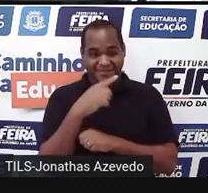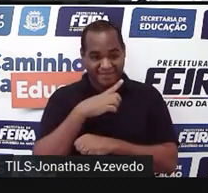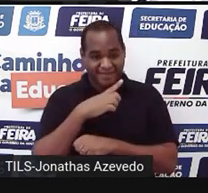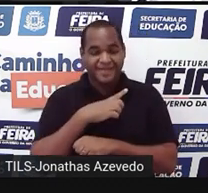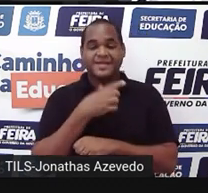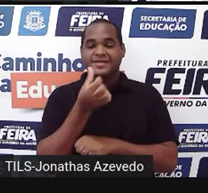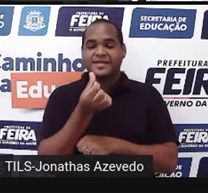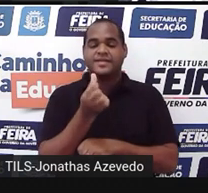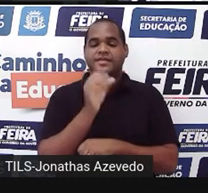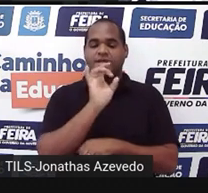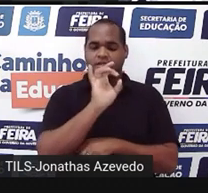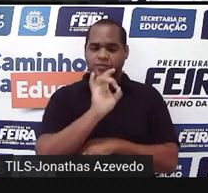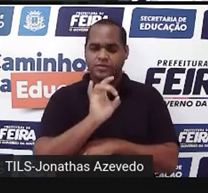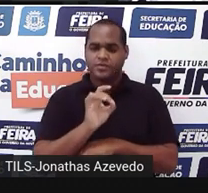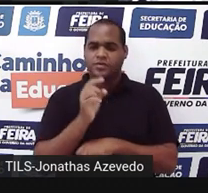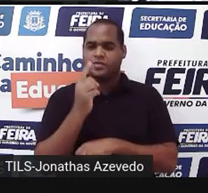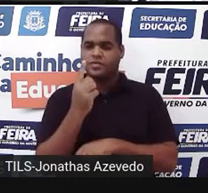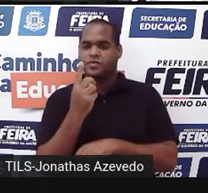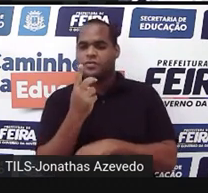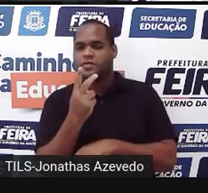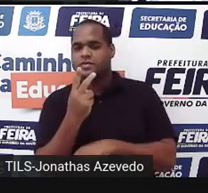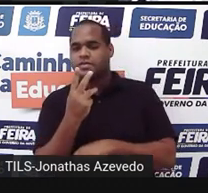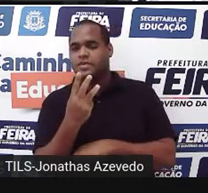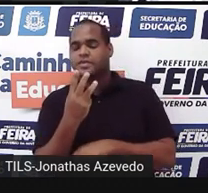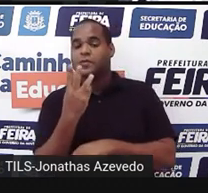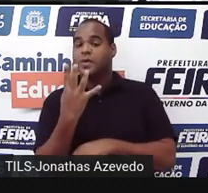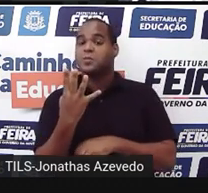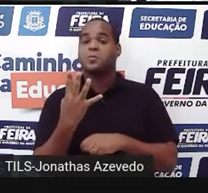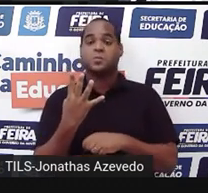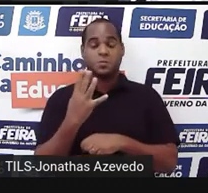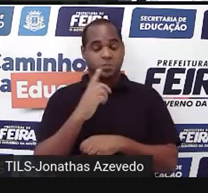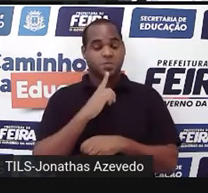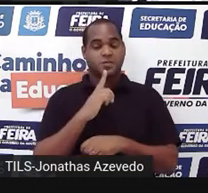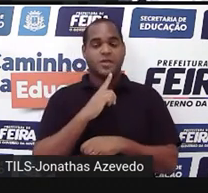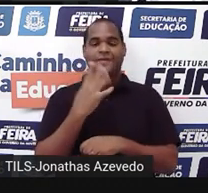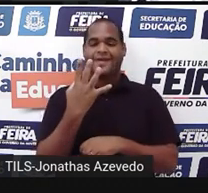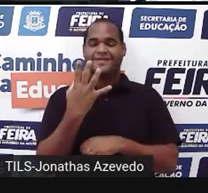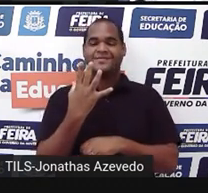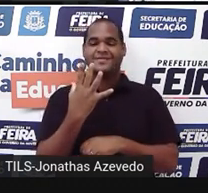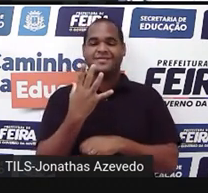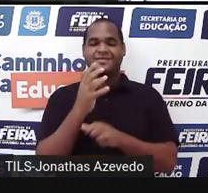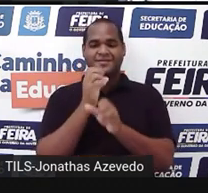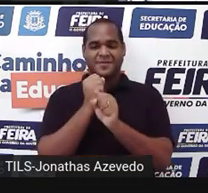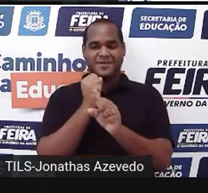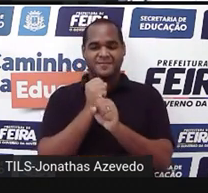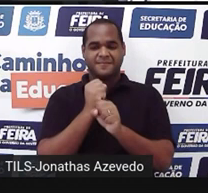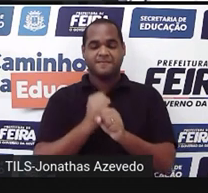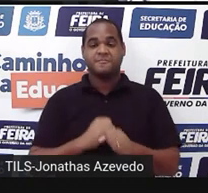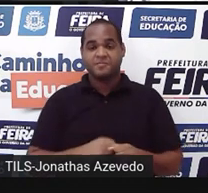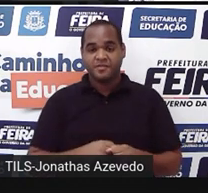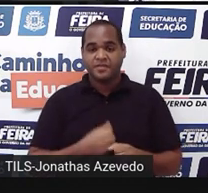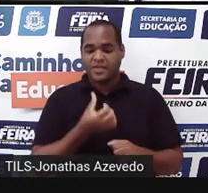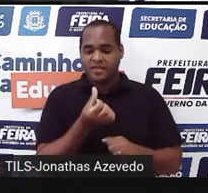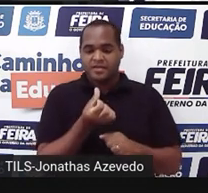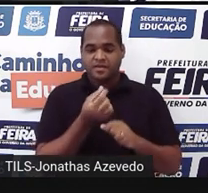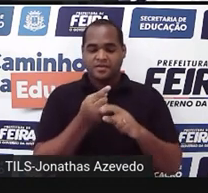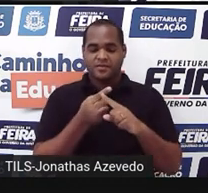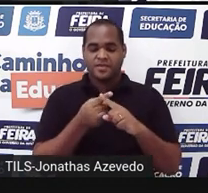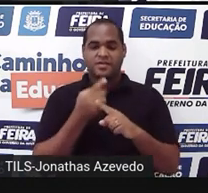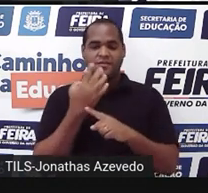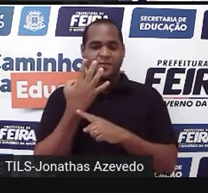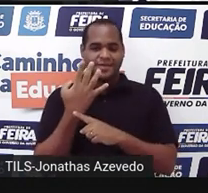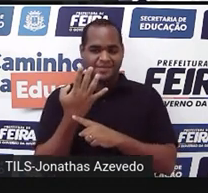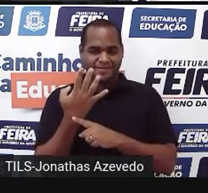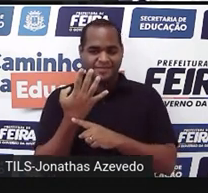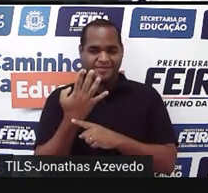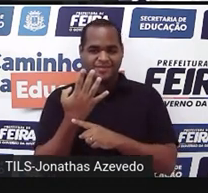E em cada fileira, 1, 2, 3, 4 cubinhos. 6 fileiras com 4 cubinhos. Se